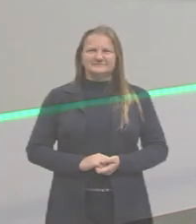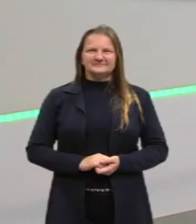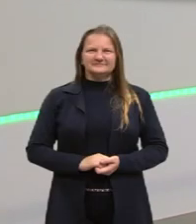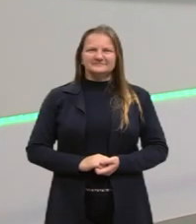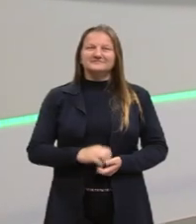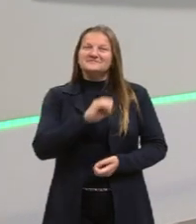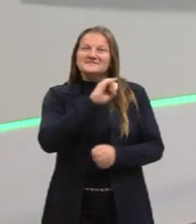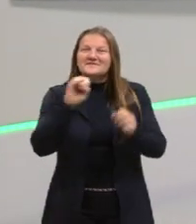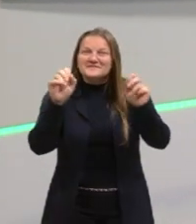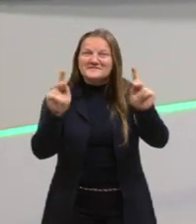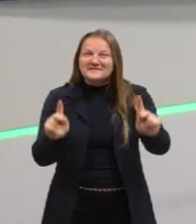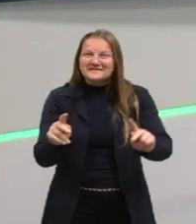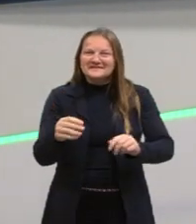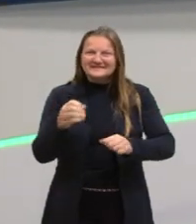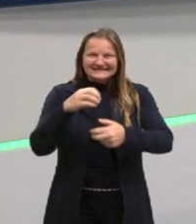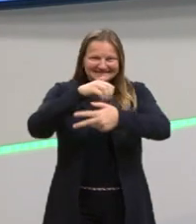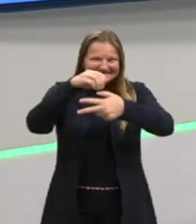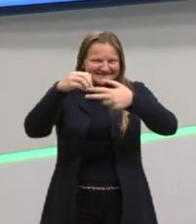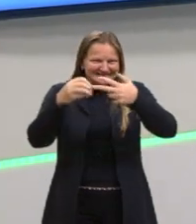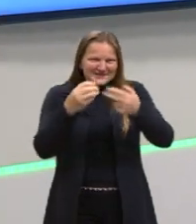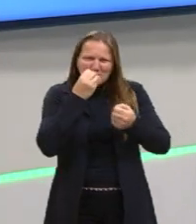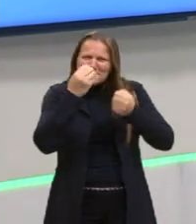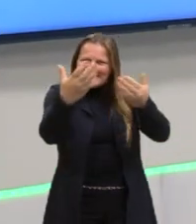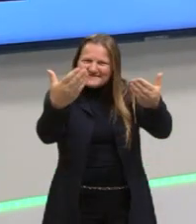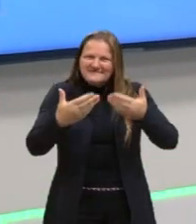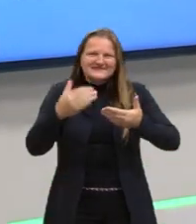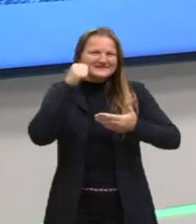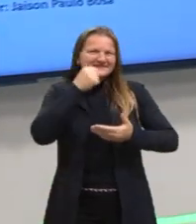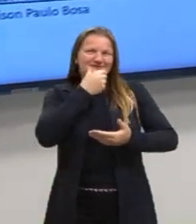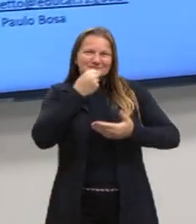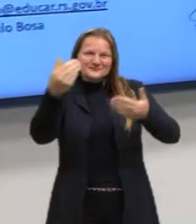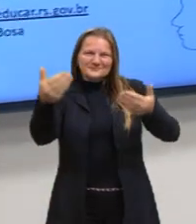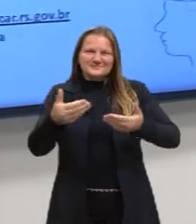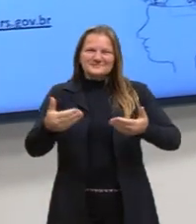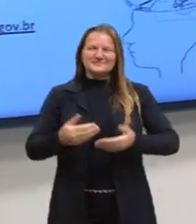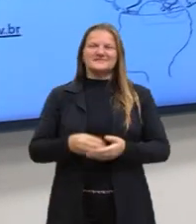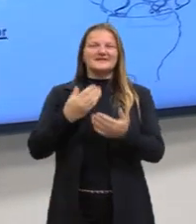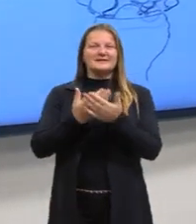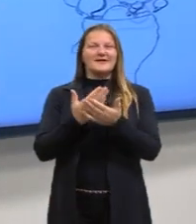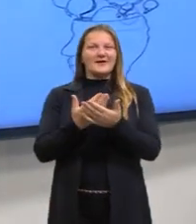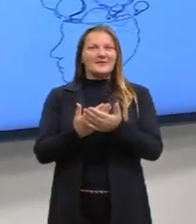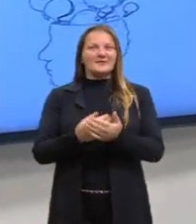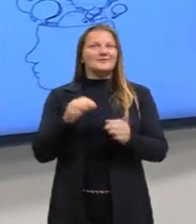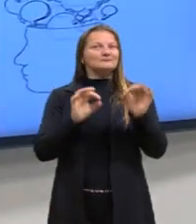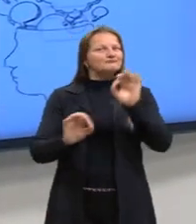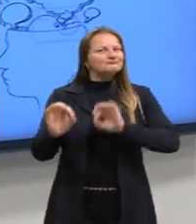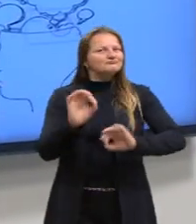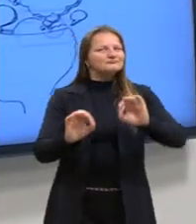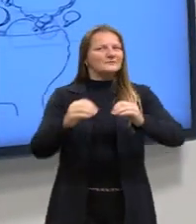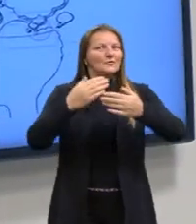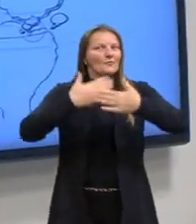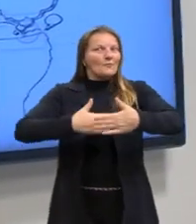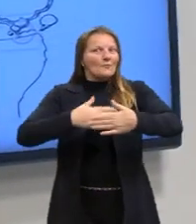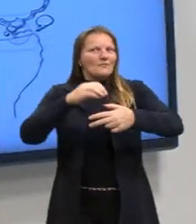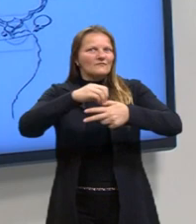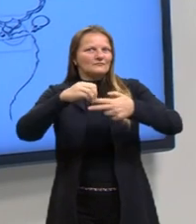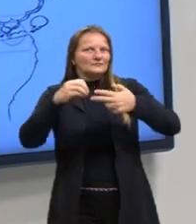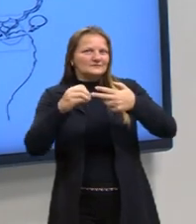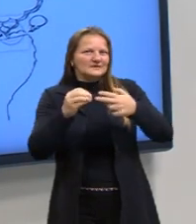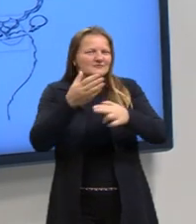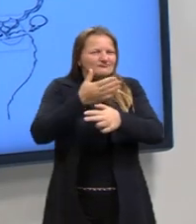Olá, tudo bem pessoal do Enem? Sejam todos bem-vindos, todas bem-vindas para mais uma aula de preparação ao Enem, o pré-Enem